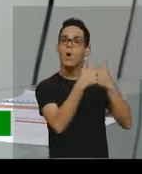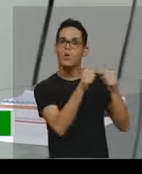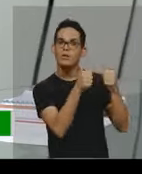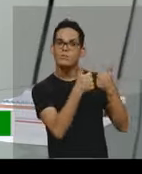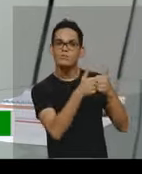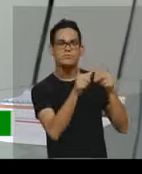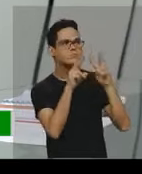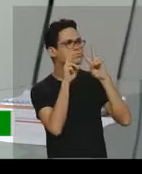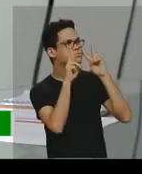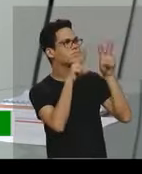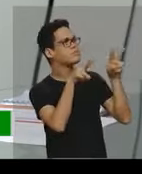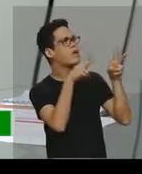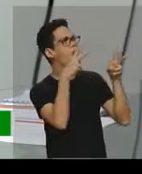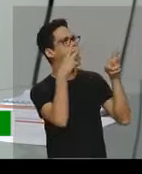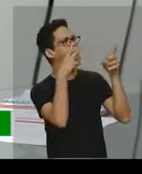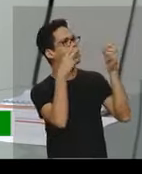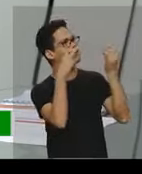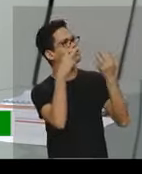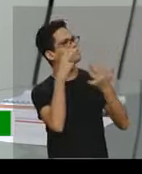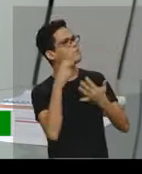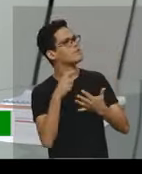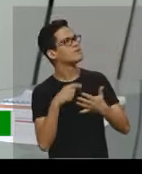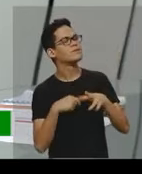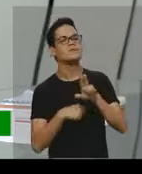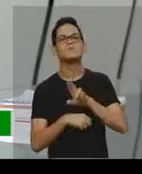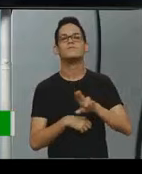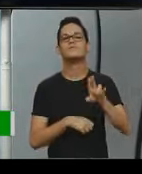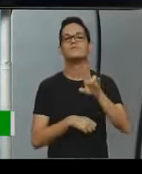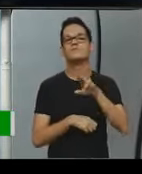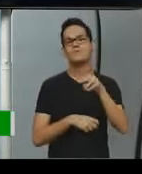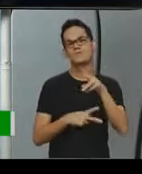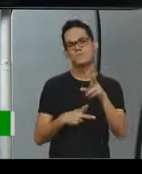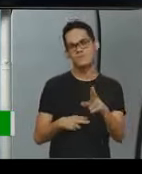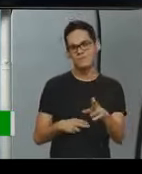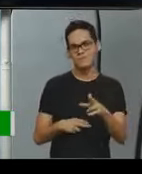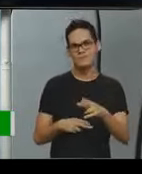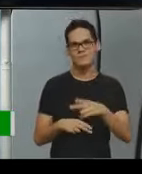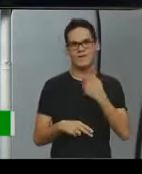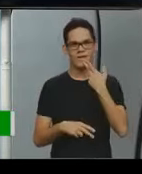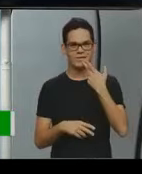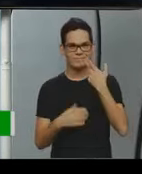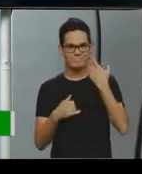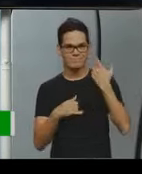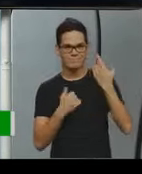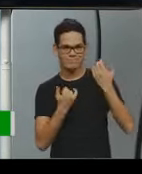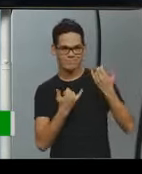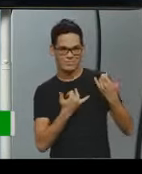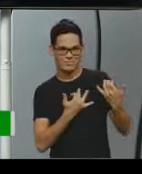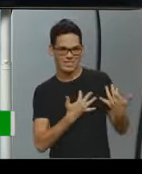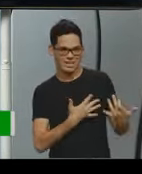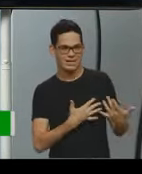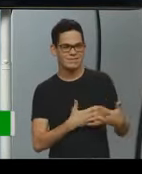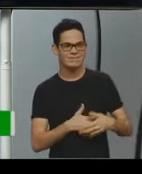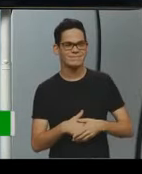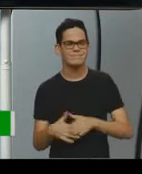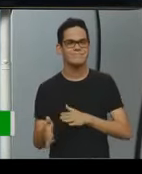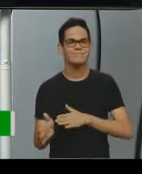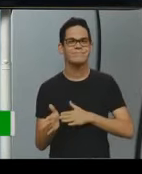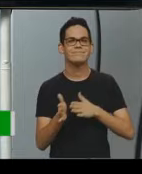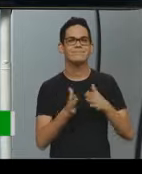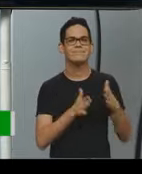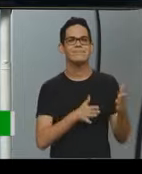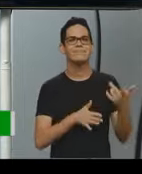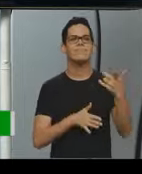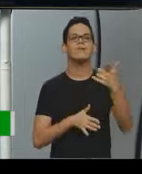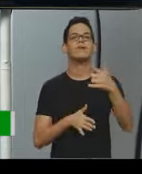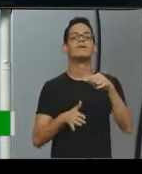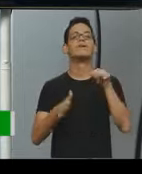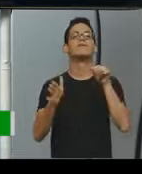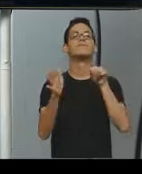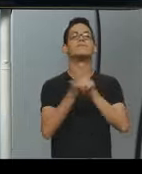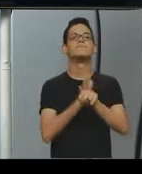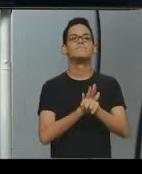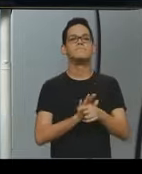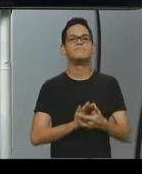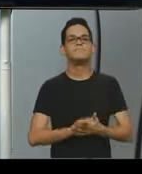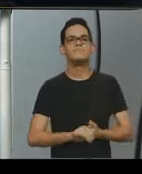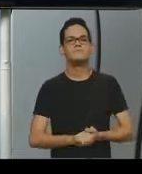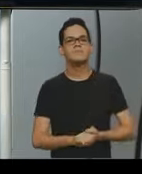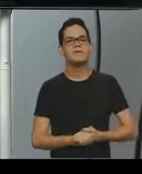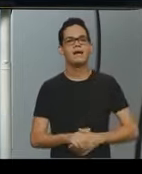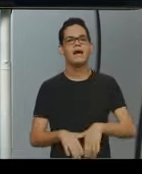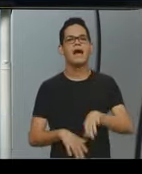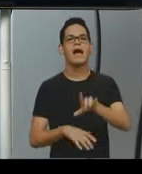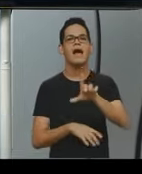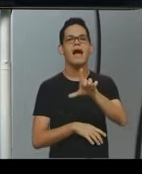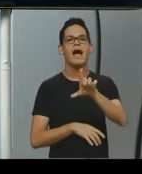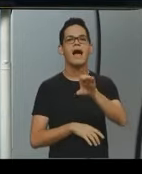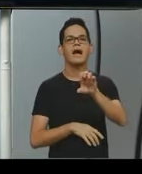então, usamos a metalinguagem, é o código falando dele mesmo. Agora, nossa próxima pergunta, a aluna